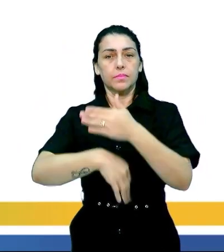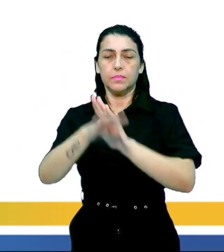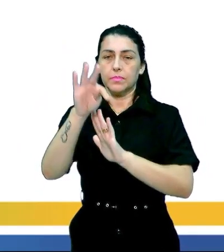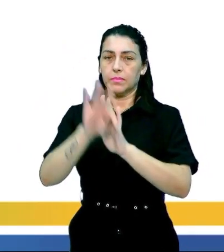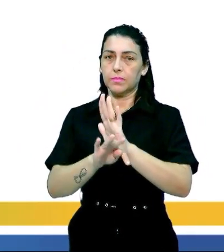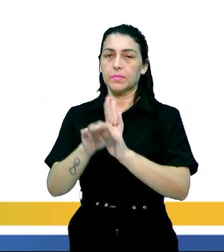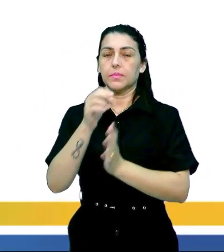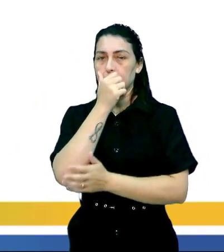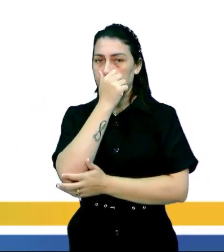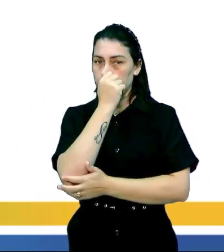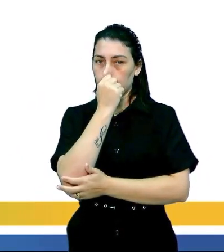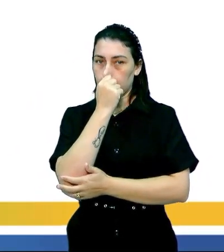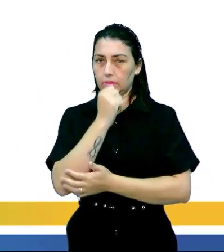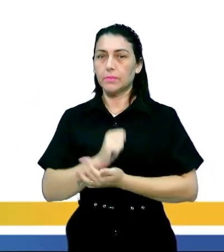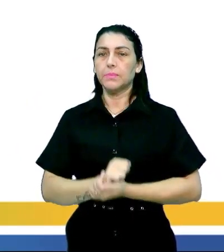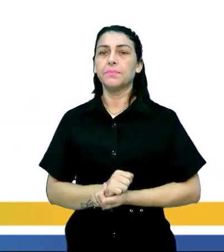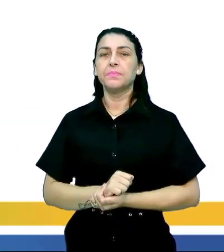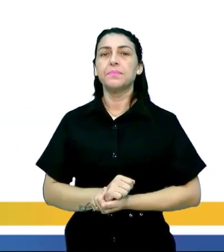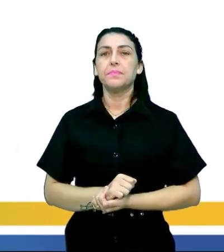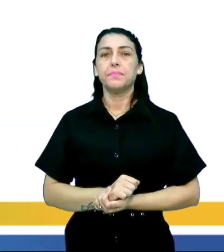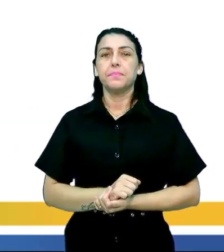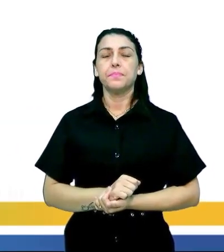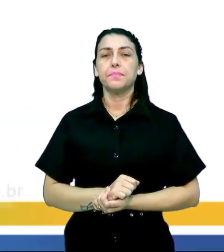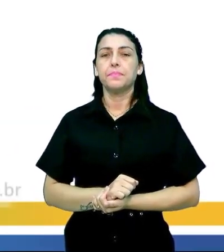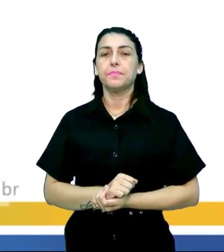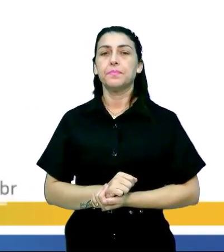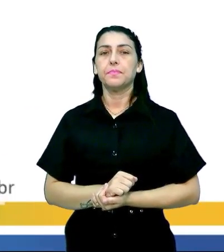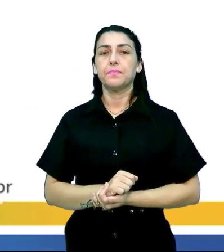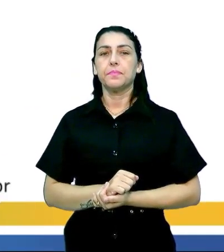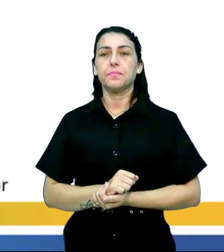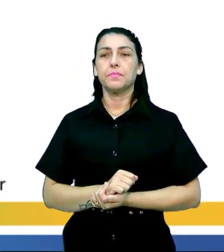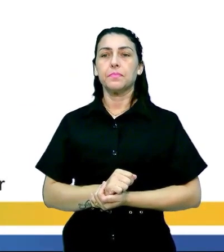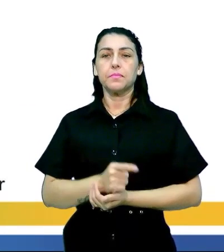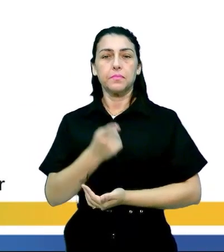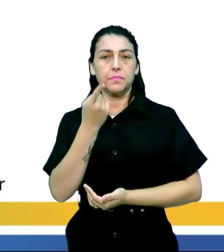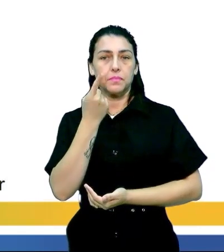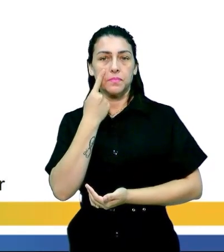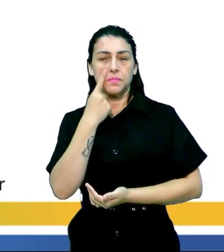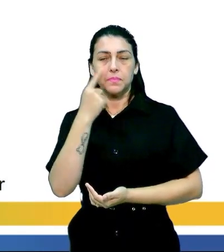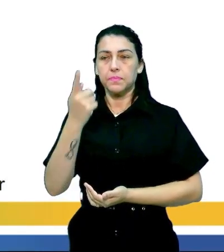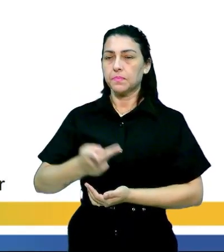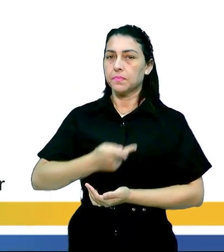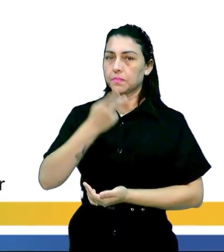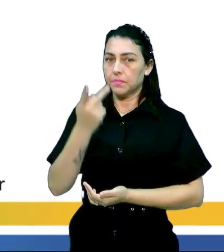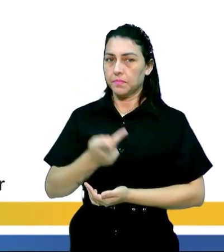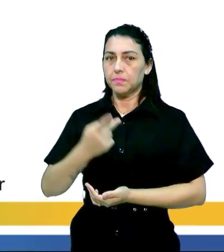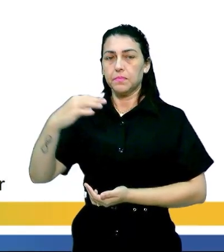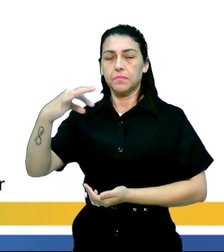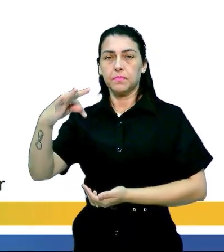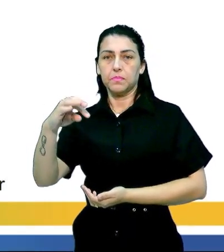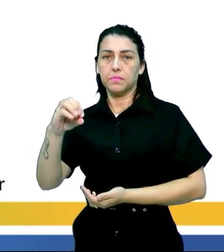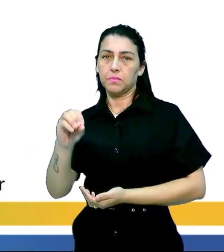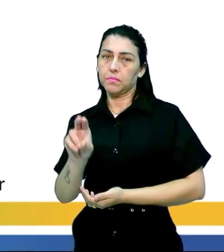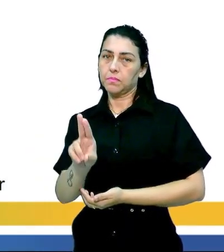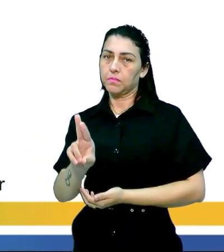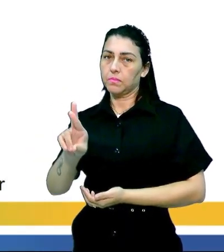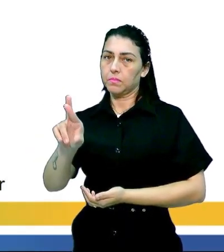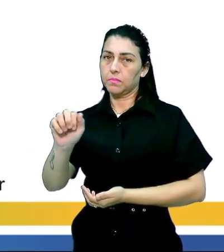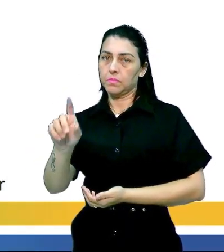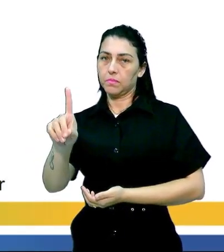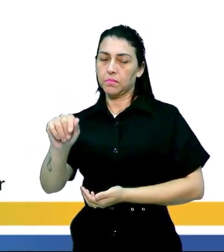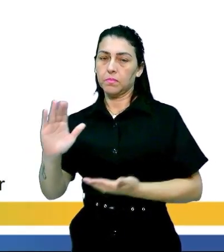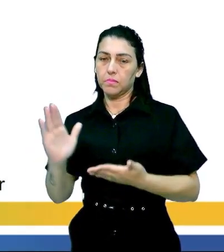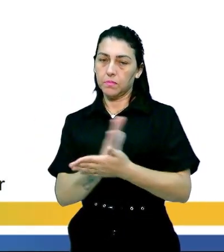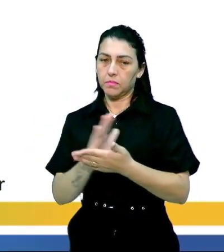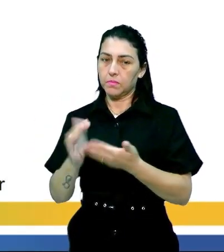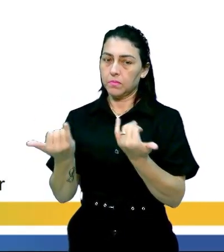texto então galera hoje a gente fala né da torada né algumas